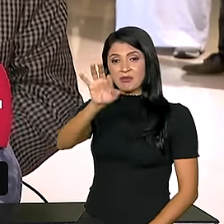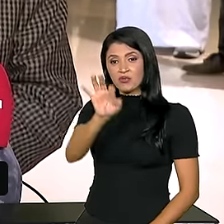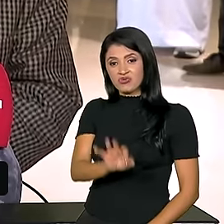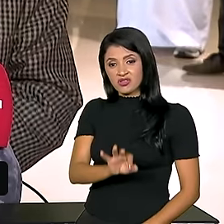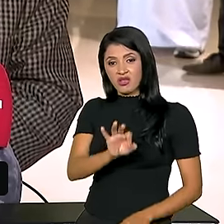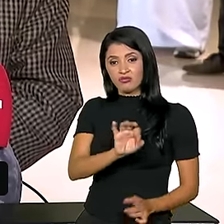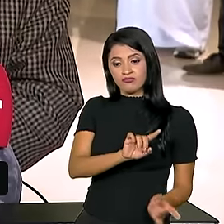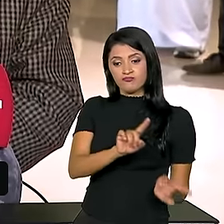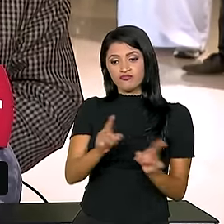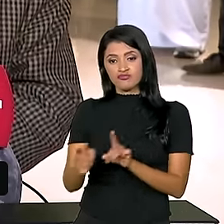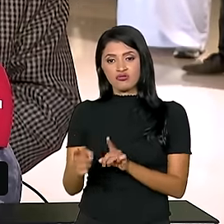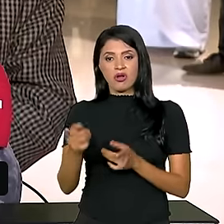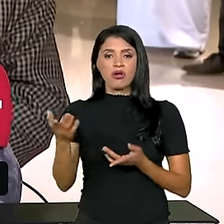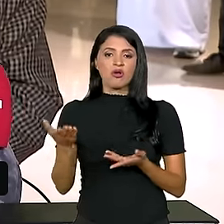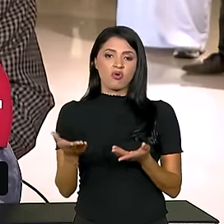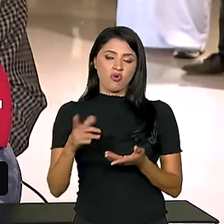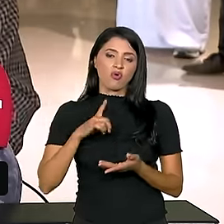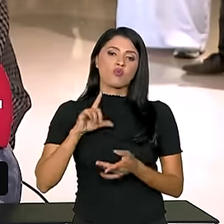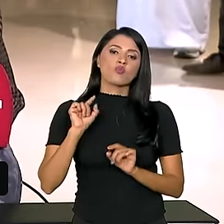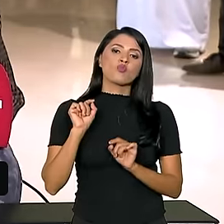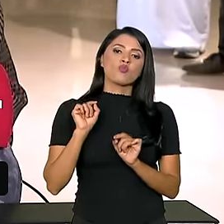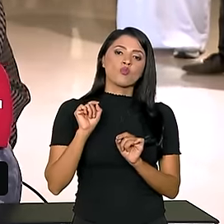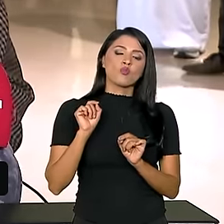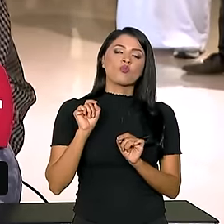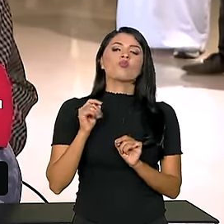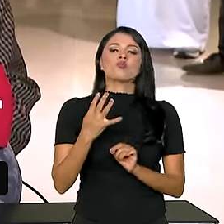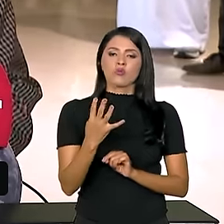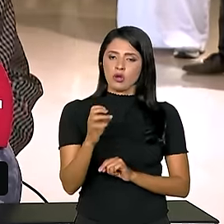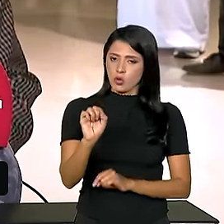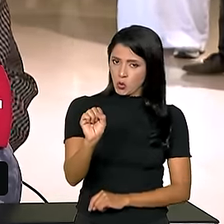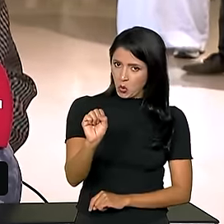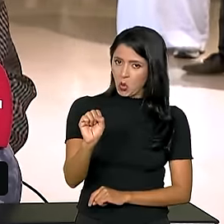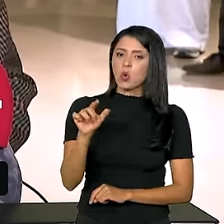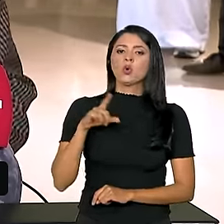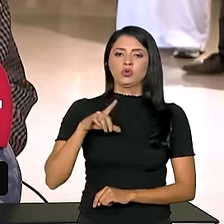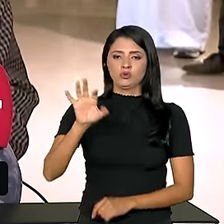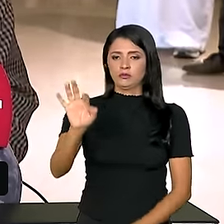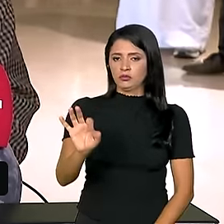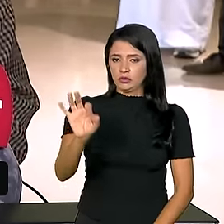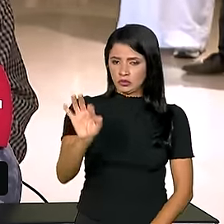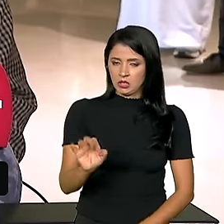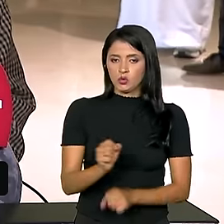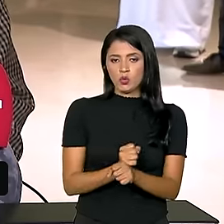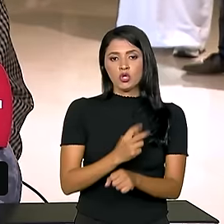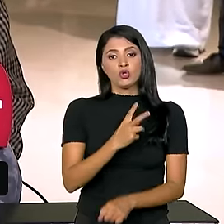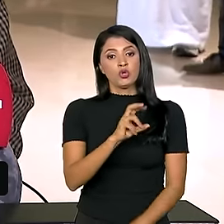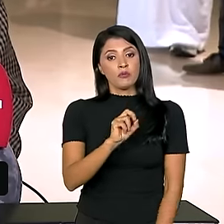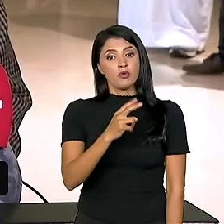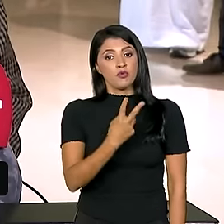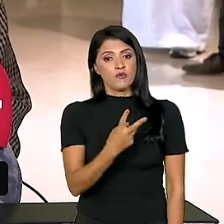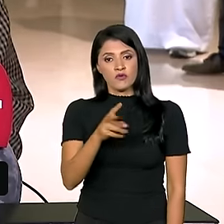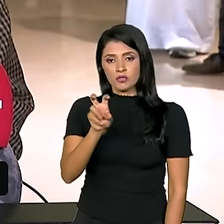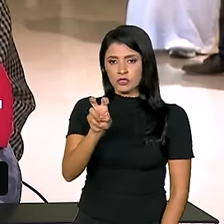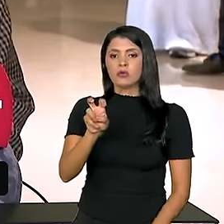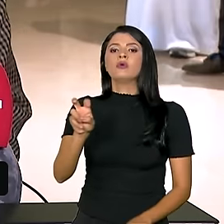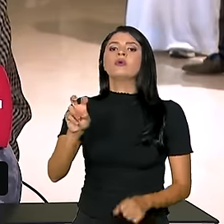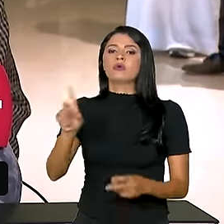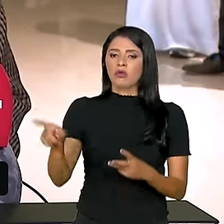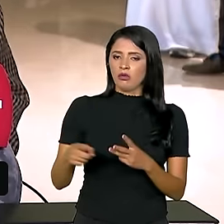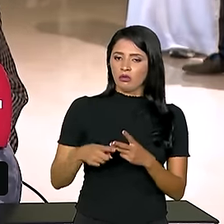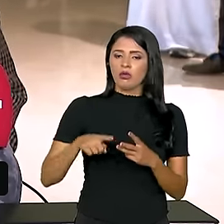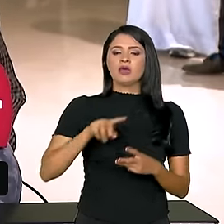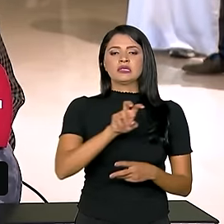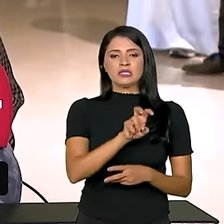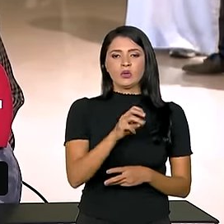para 48% em 2025 e 53% de